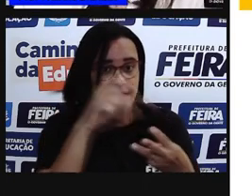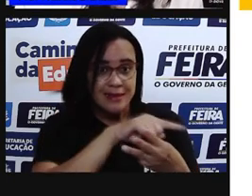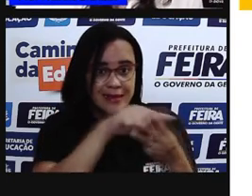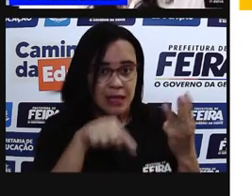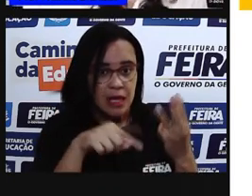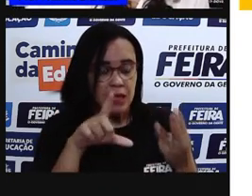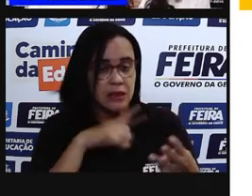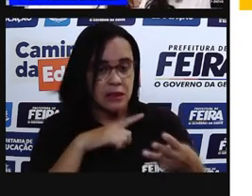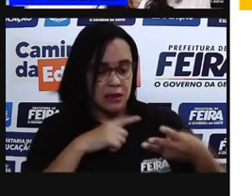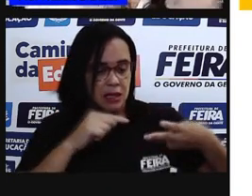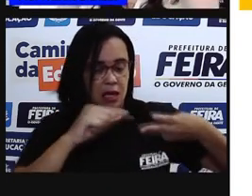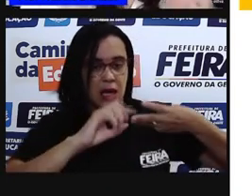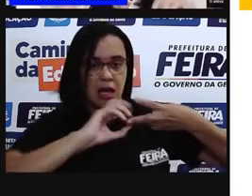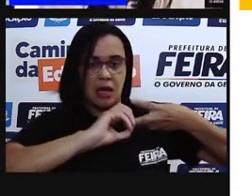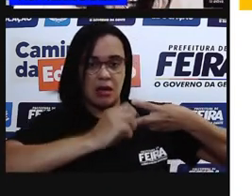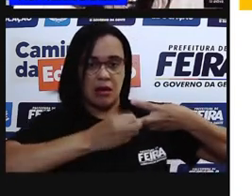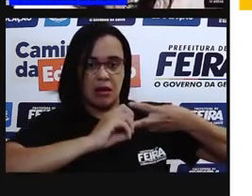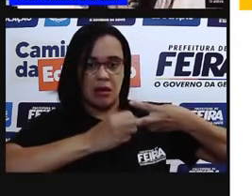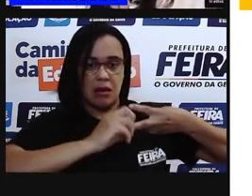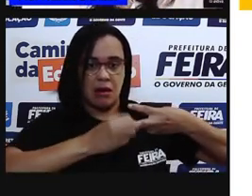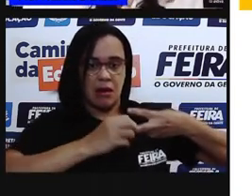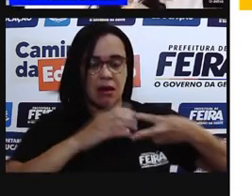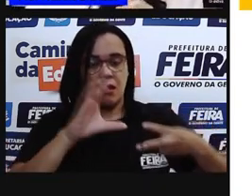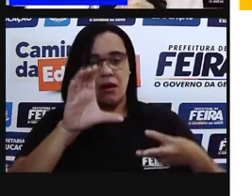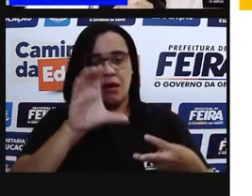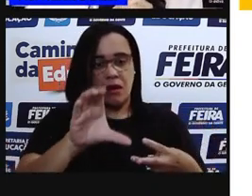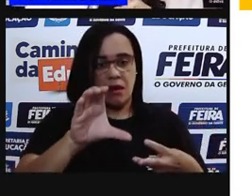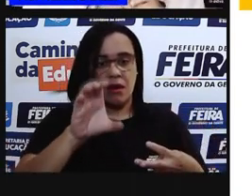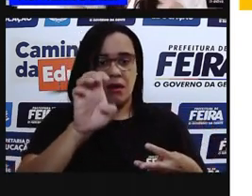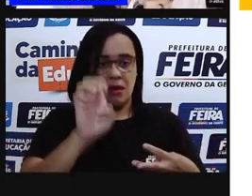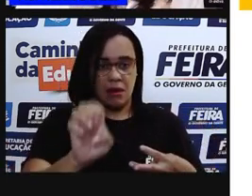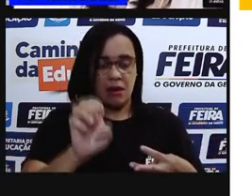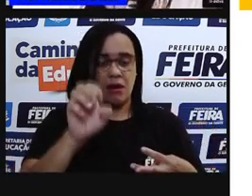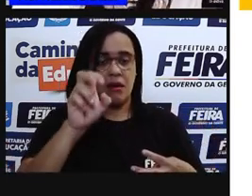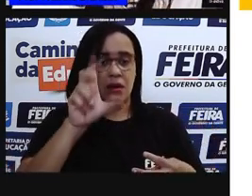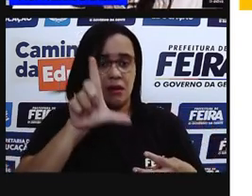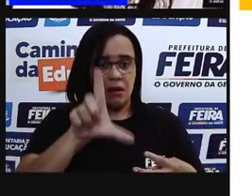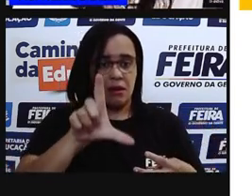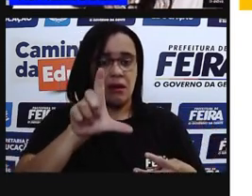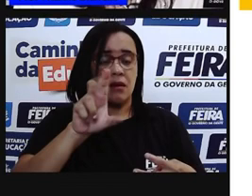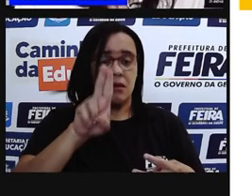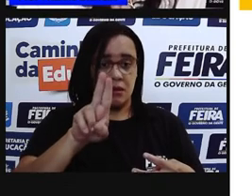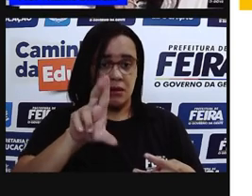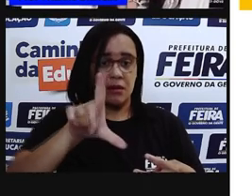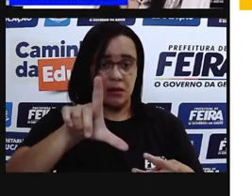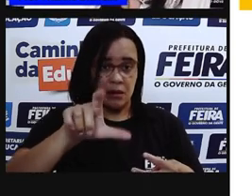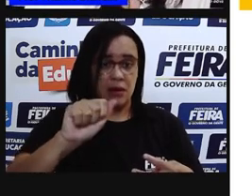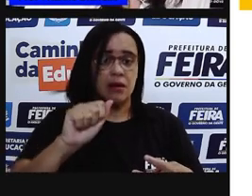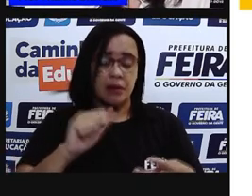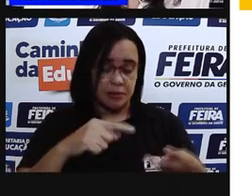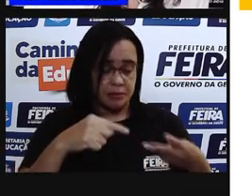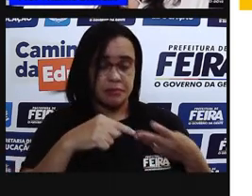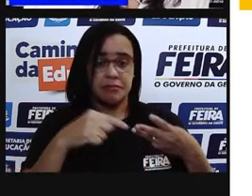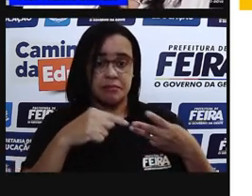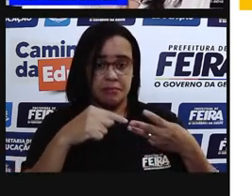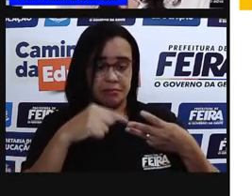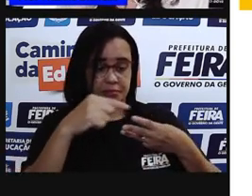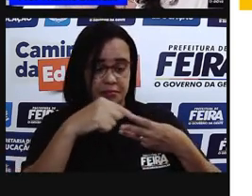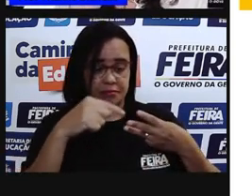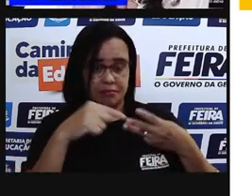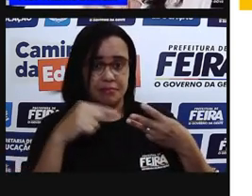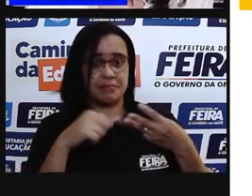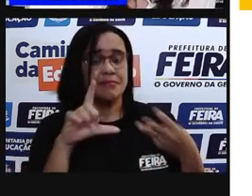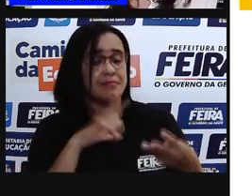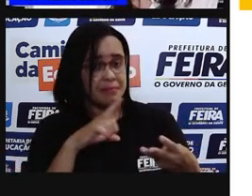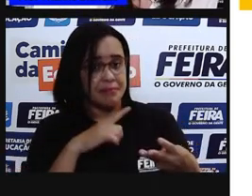vai ter o material genético. Vai ter a informaçãozinha lá. E esse material genético, ele vai ter um nome especial também.